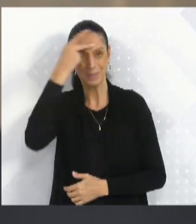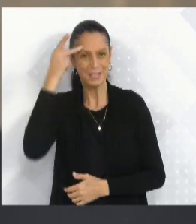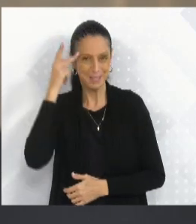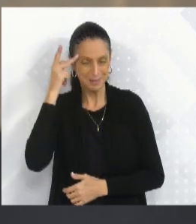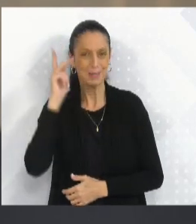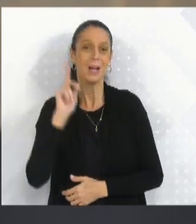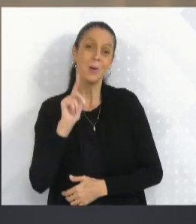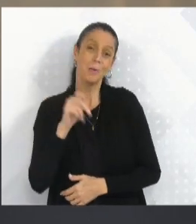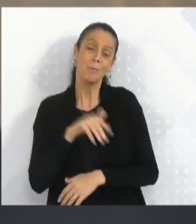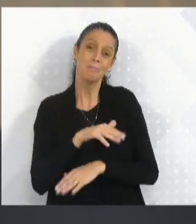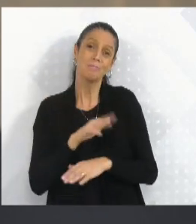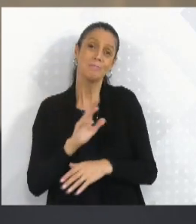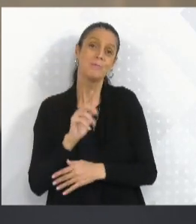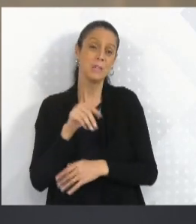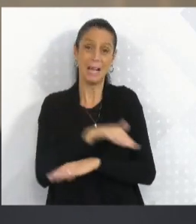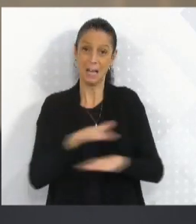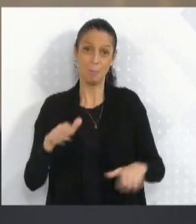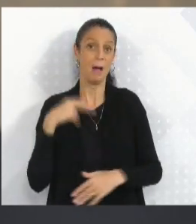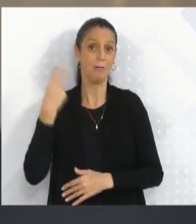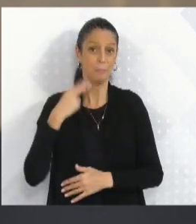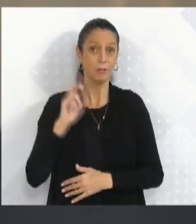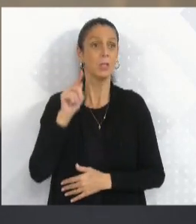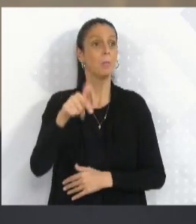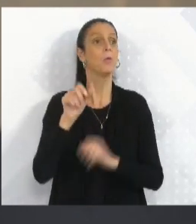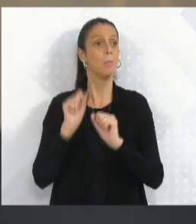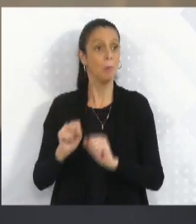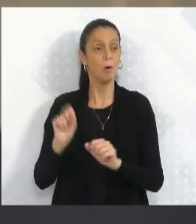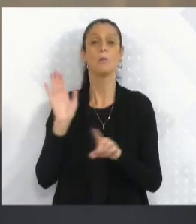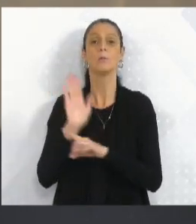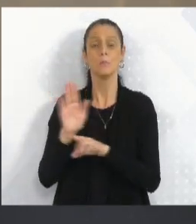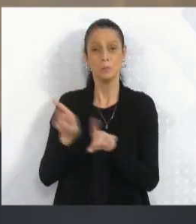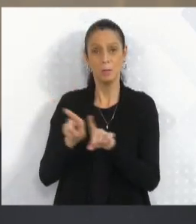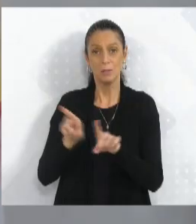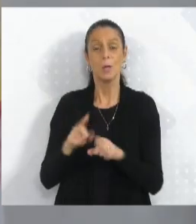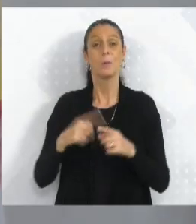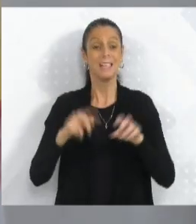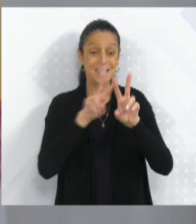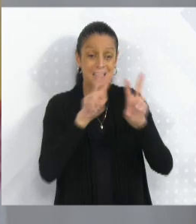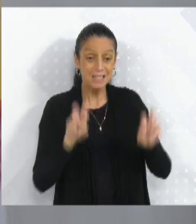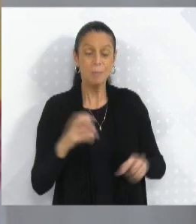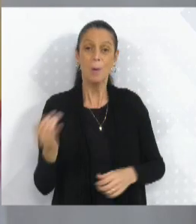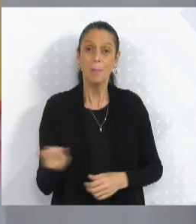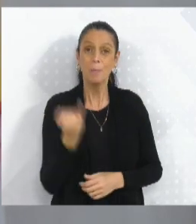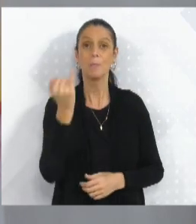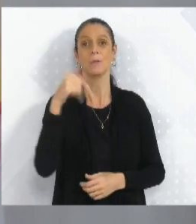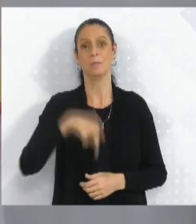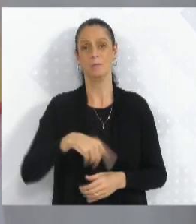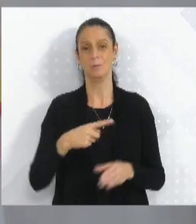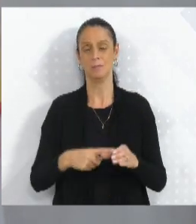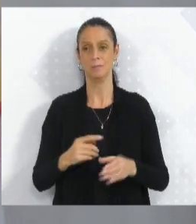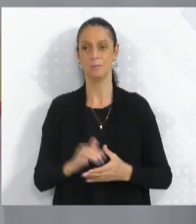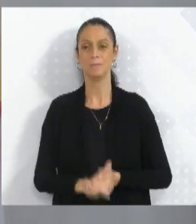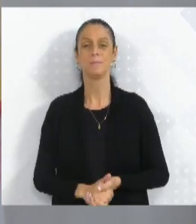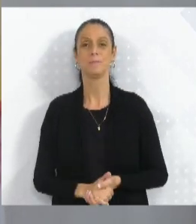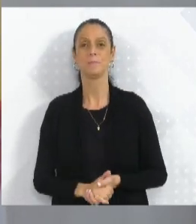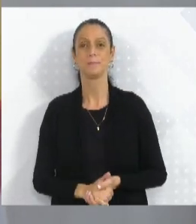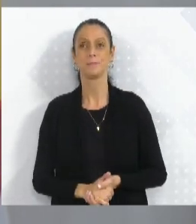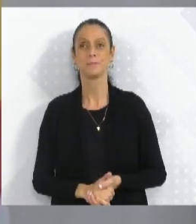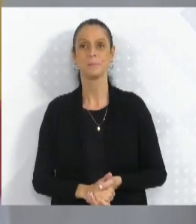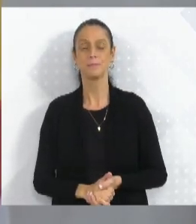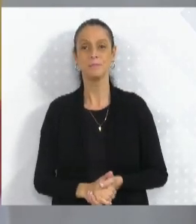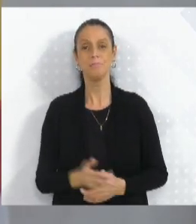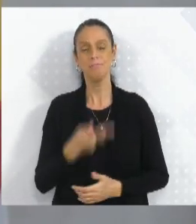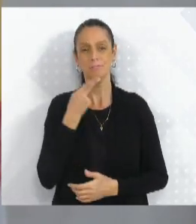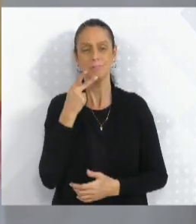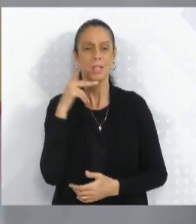casa, mas para a gente manter esse tema em pauta, porque ele é muito importante para a cidade de Blumenau. Obrigado, João. Senhoras eu vou falar